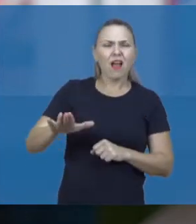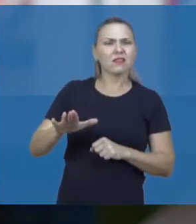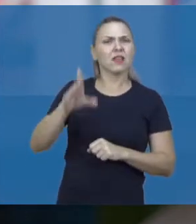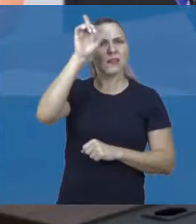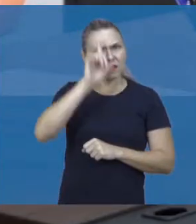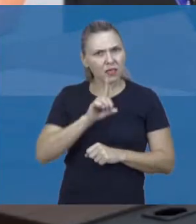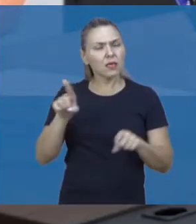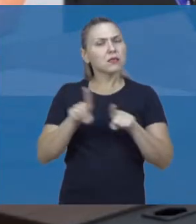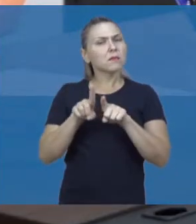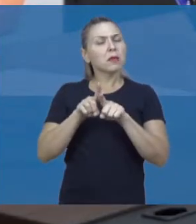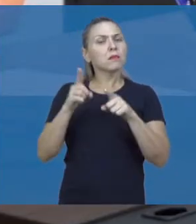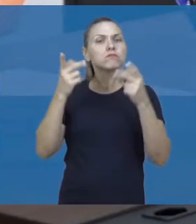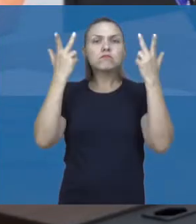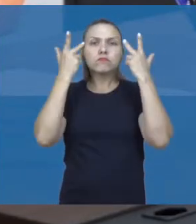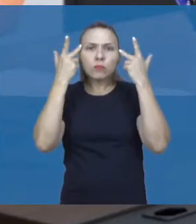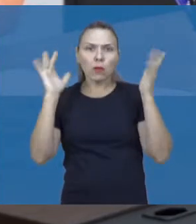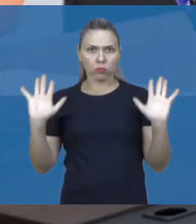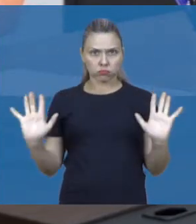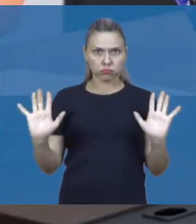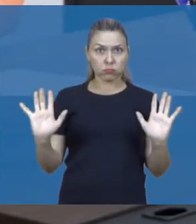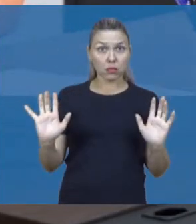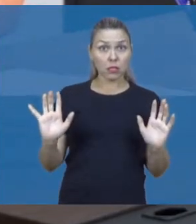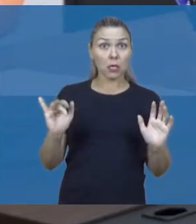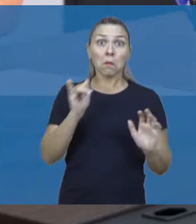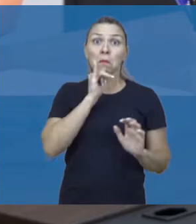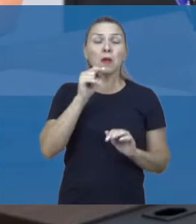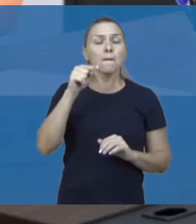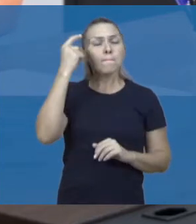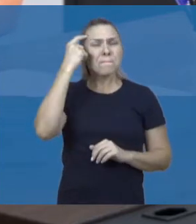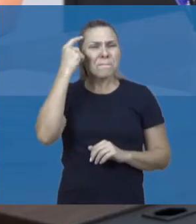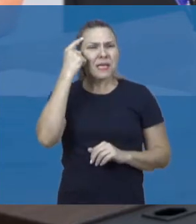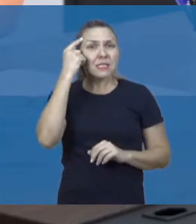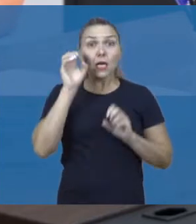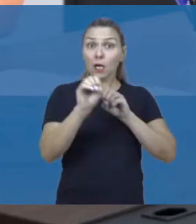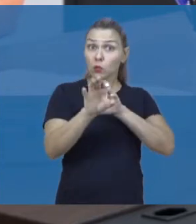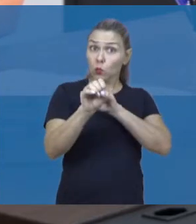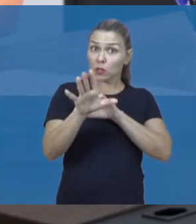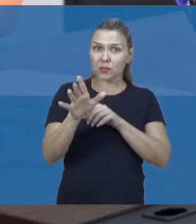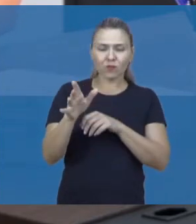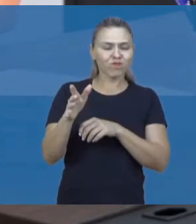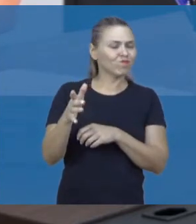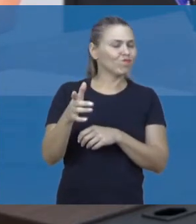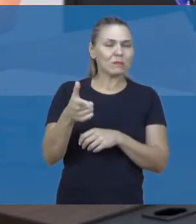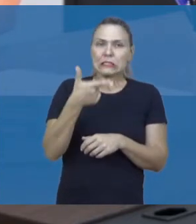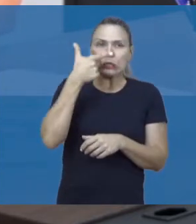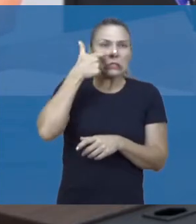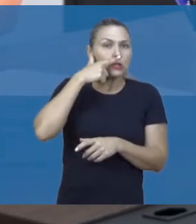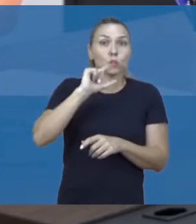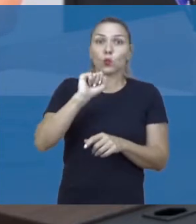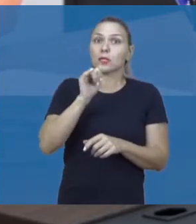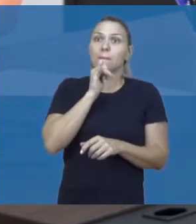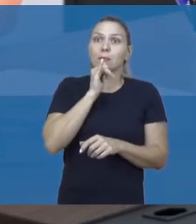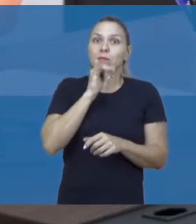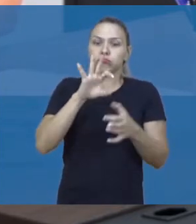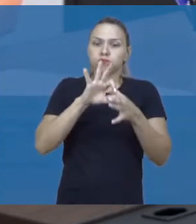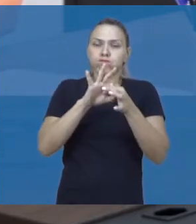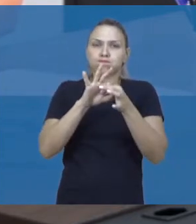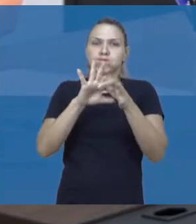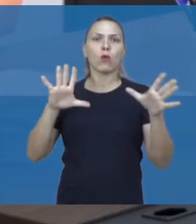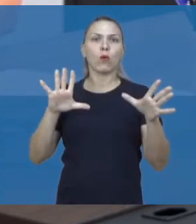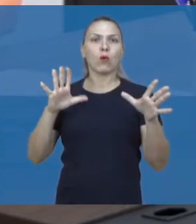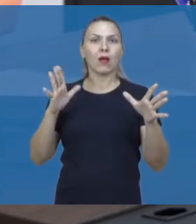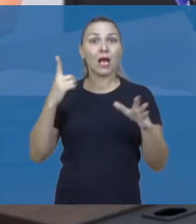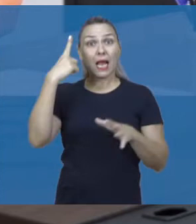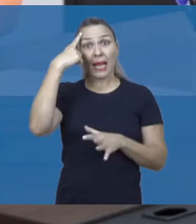deficiência. Então, quando a gente pensa em educação, a gente não consegue desvincular da